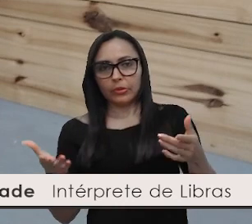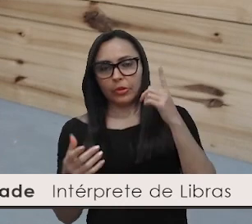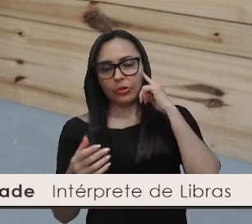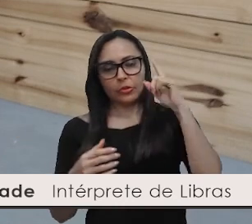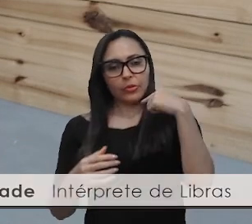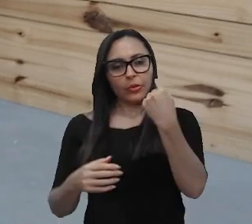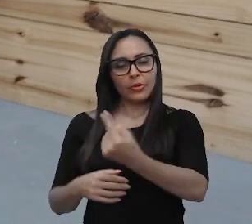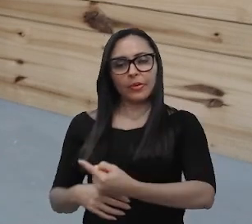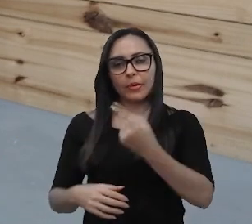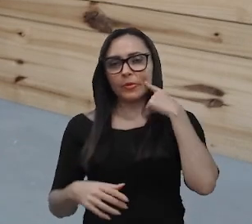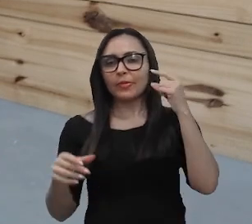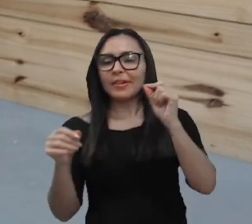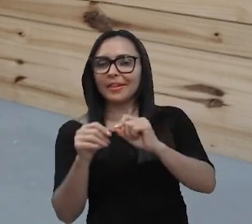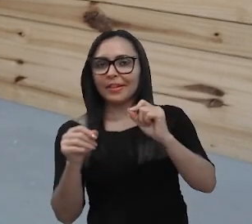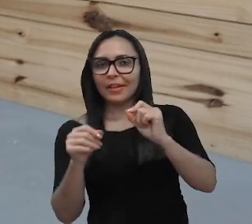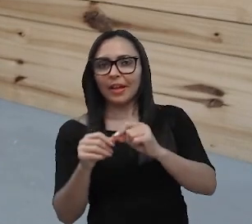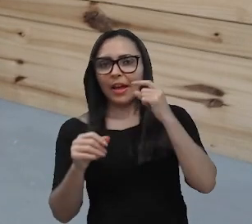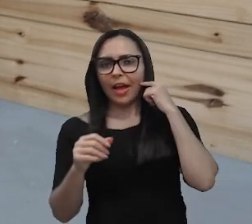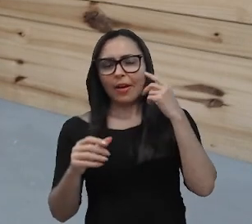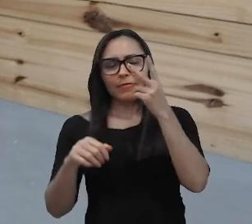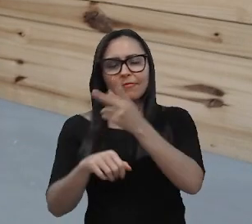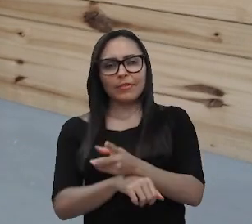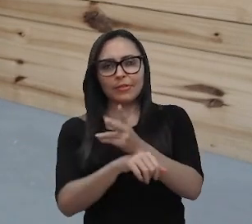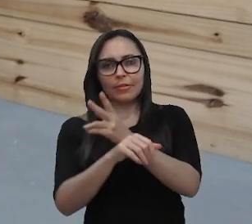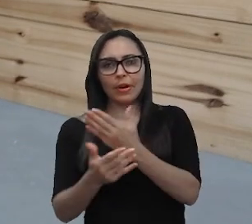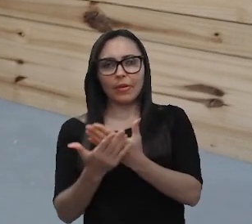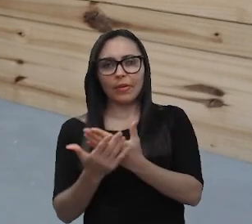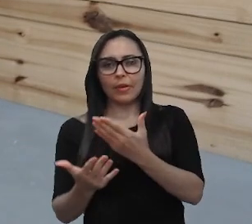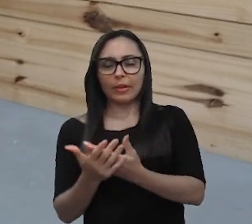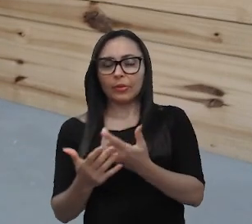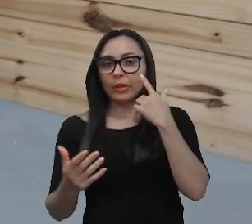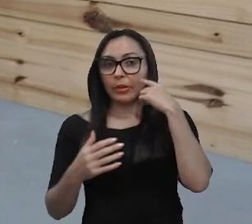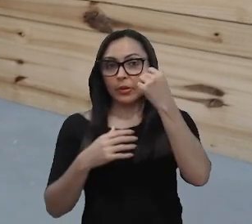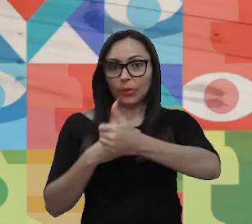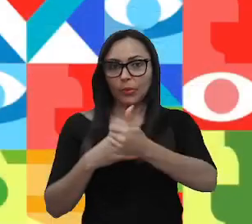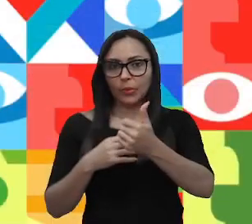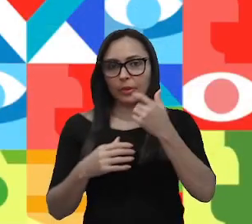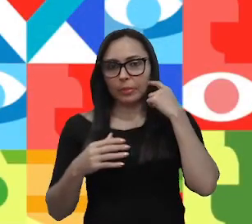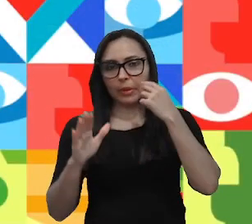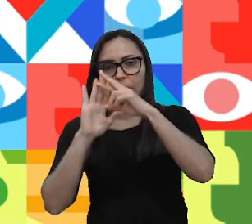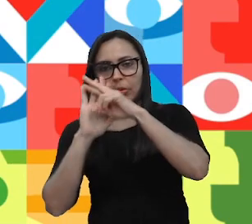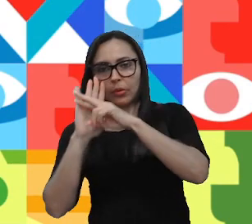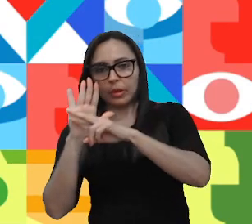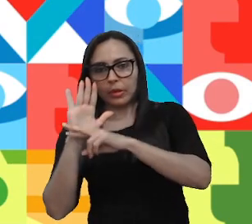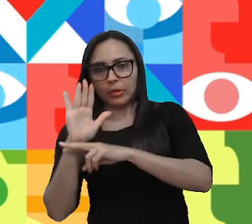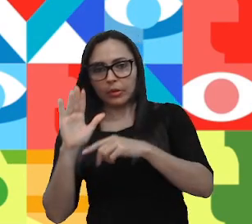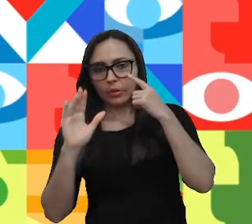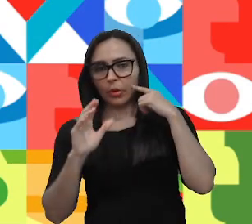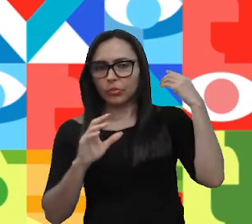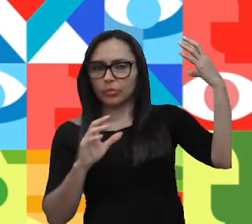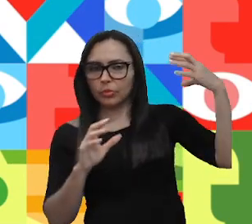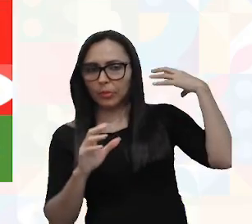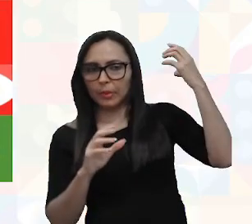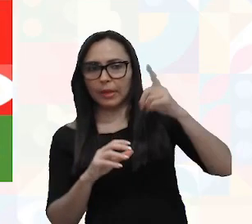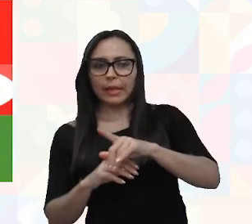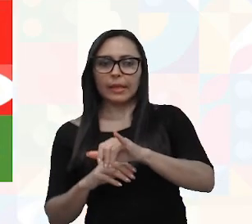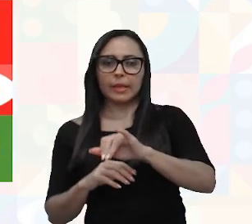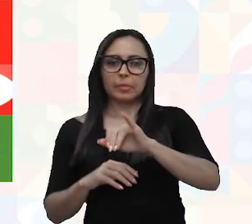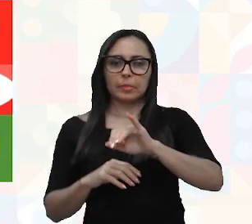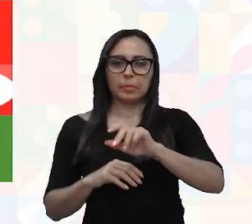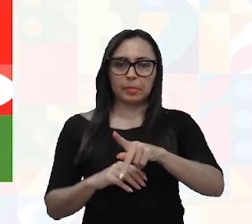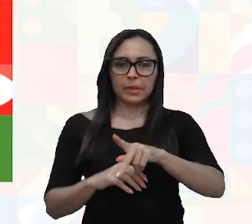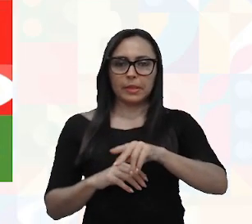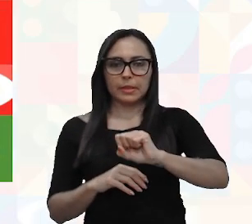vai fazer a videoaula da unidade 1 da disciplina Roteiro Storyboard, Sonoplastia e Lip Sync,